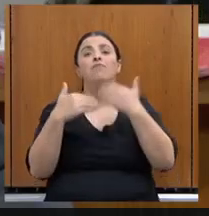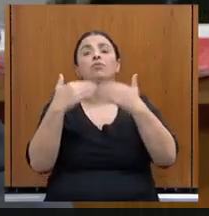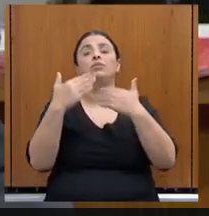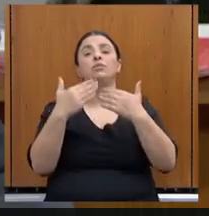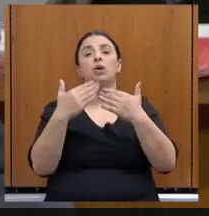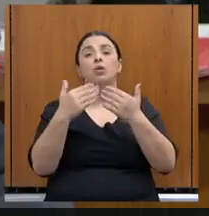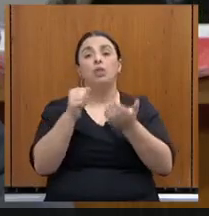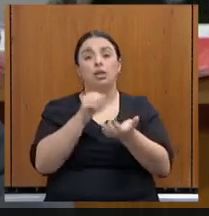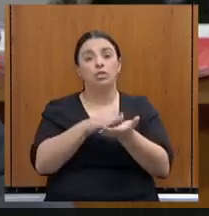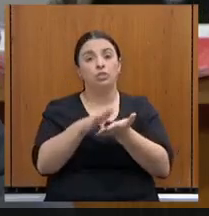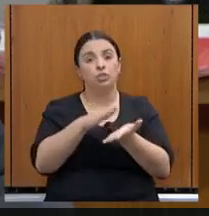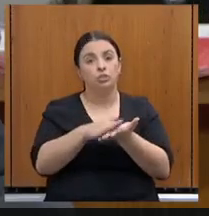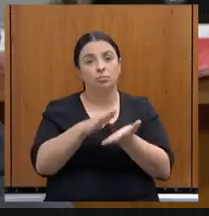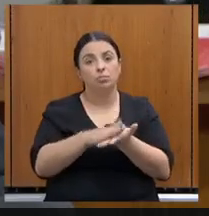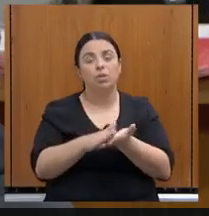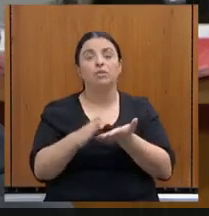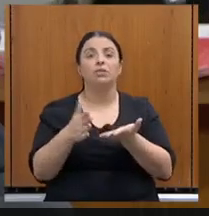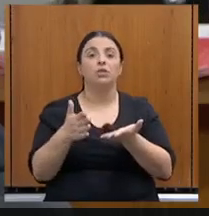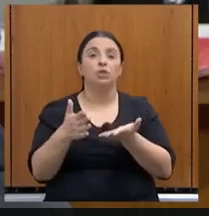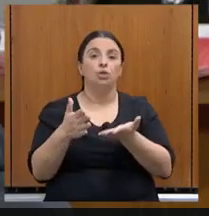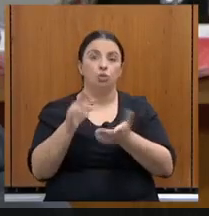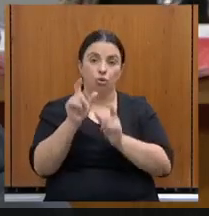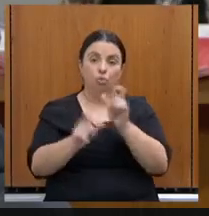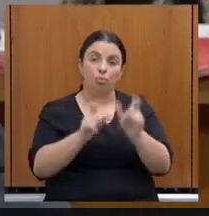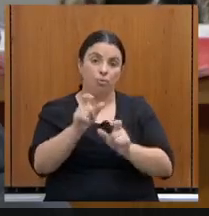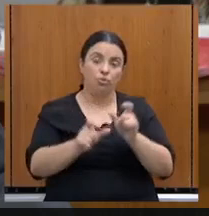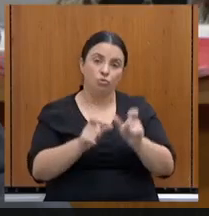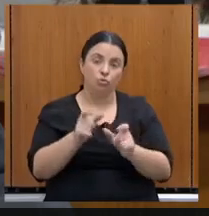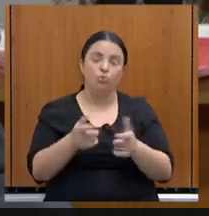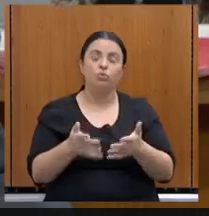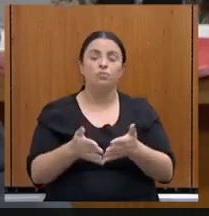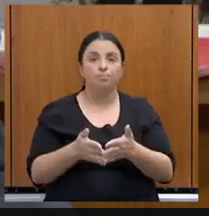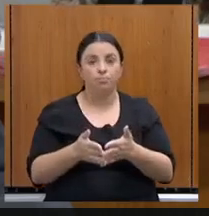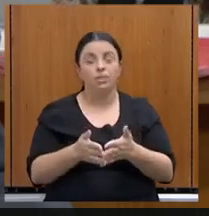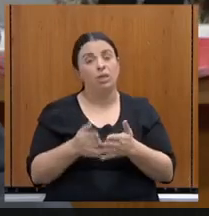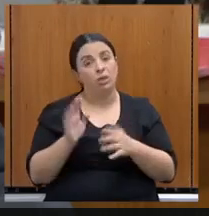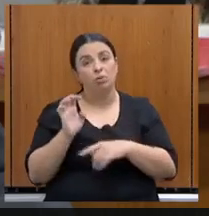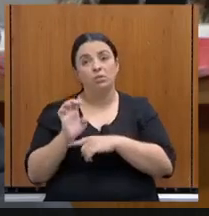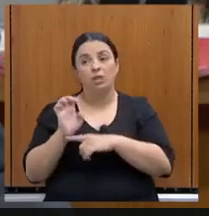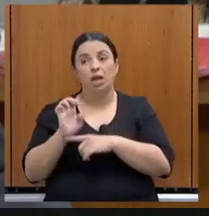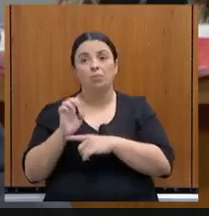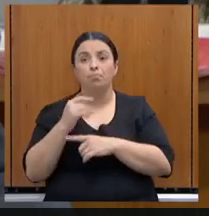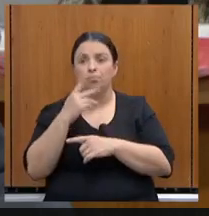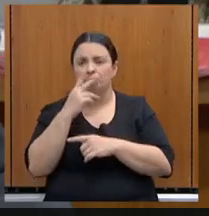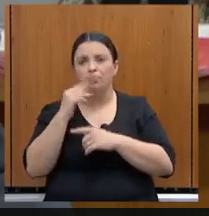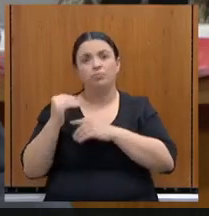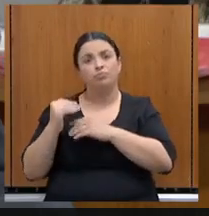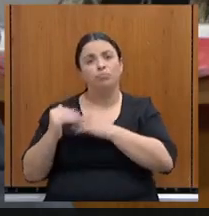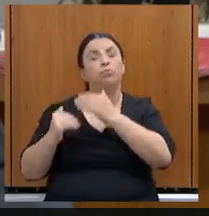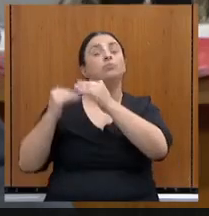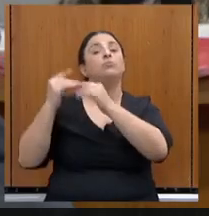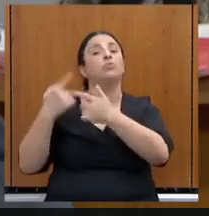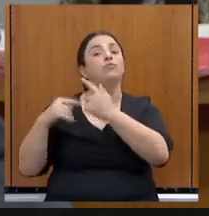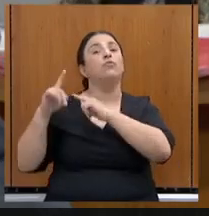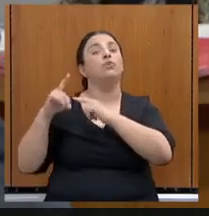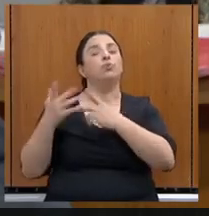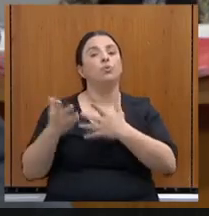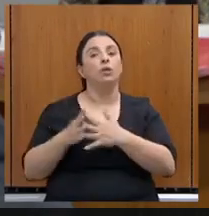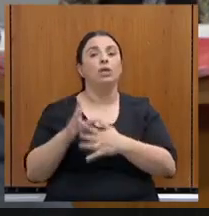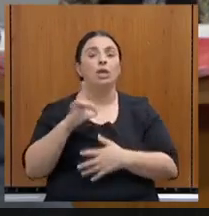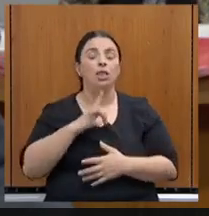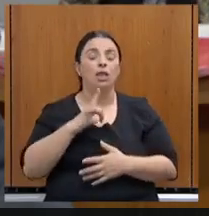em que o Estado evolui, nós temos aí uma evolução que